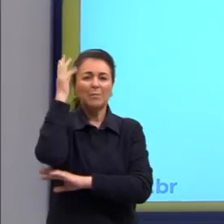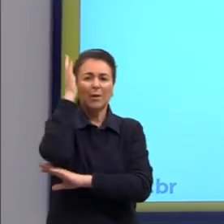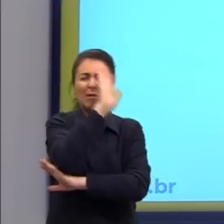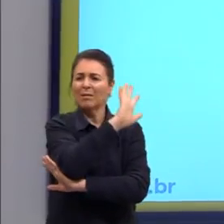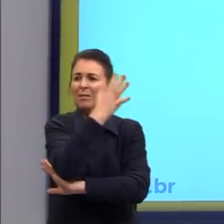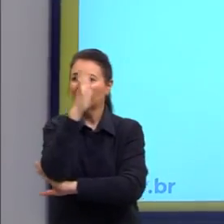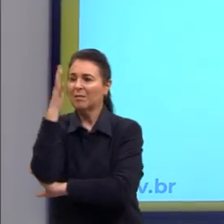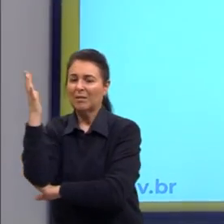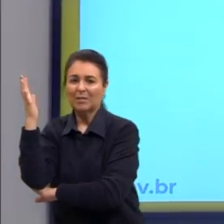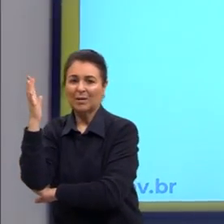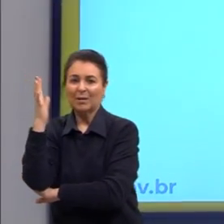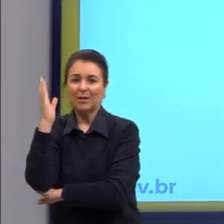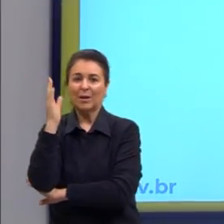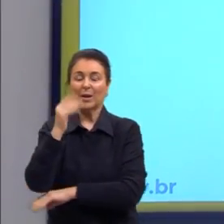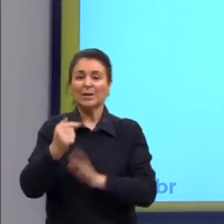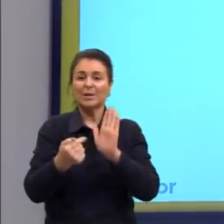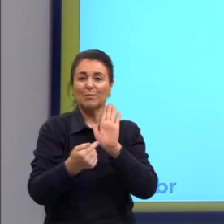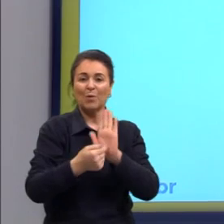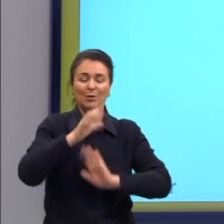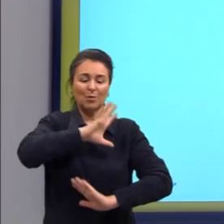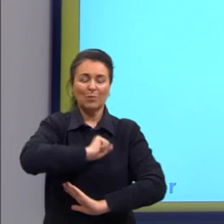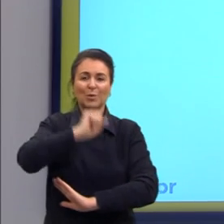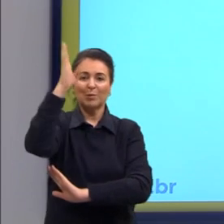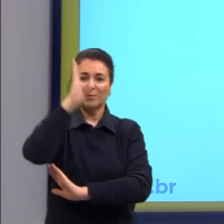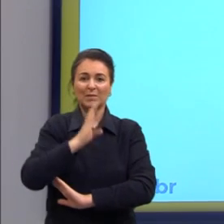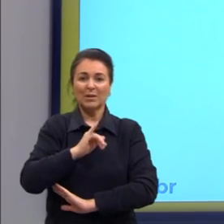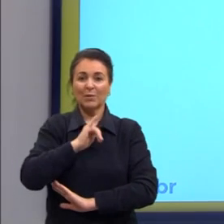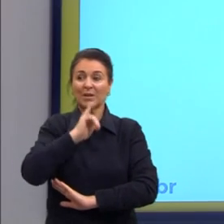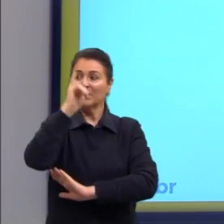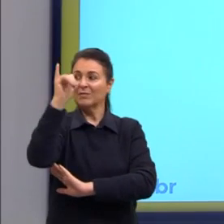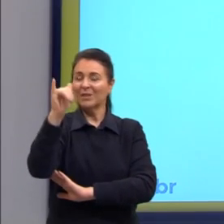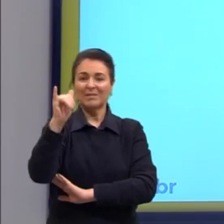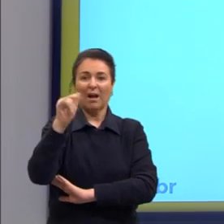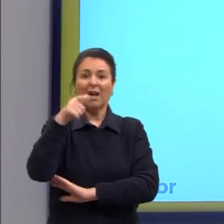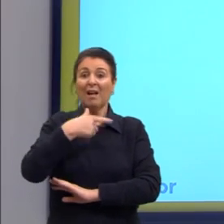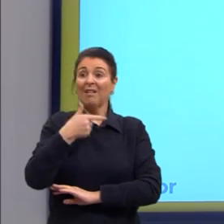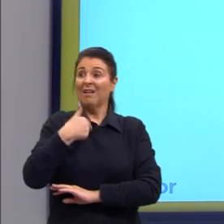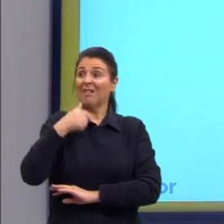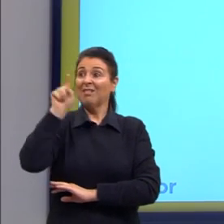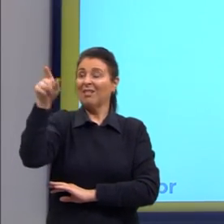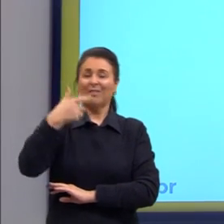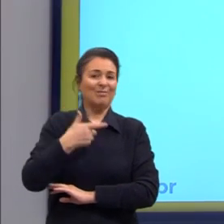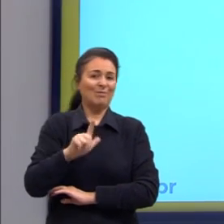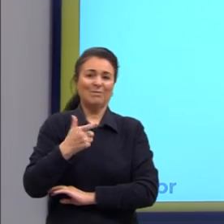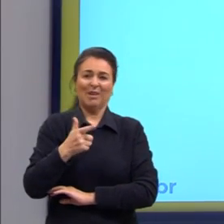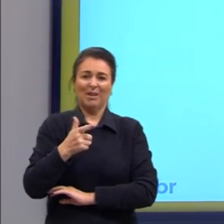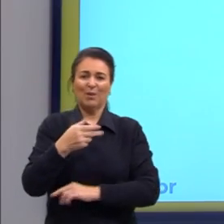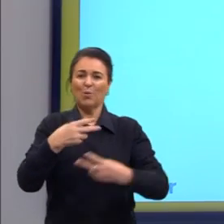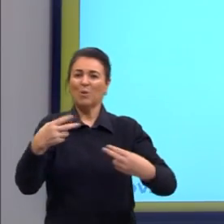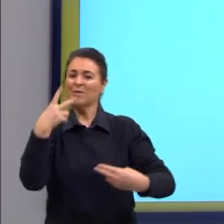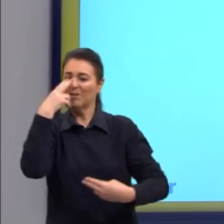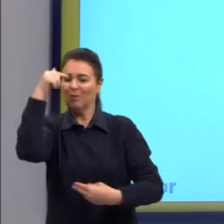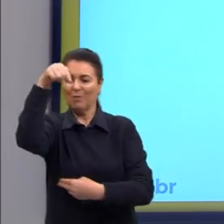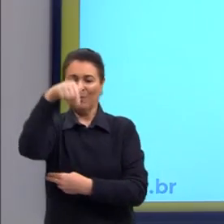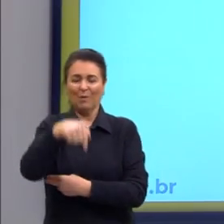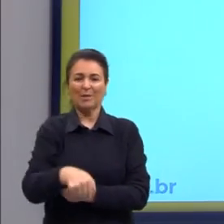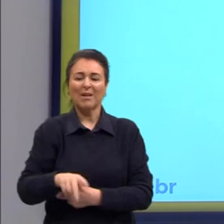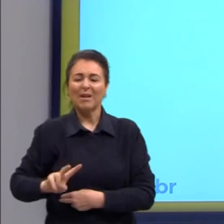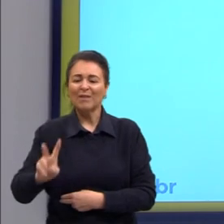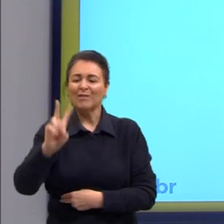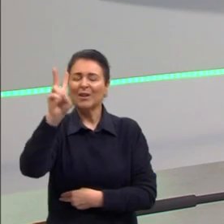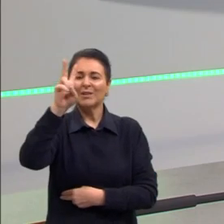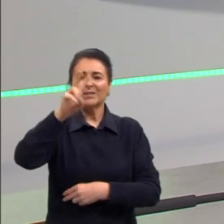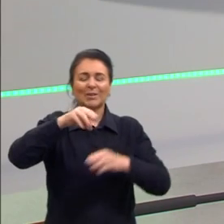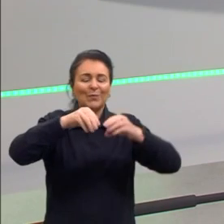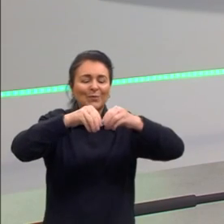dizendo, o que tem aqui não é tão lindo quanto o que tem lá no meu Brasil. Então, essa valorização da nossa terra, esse momento é muito